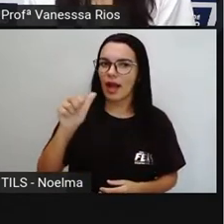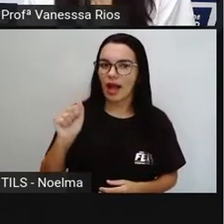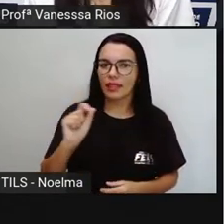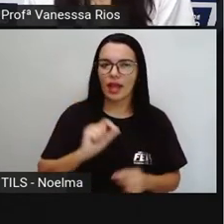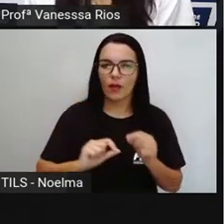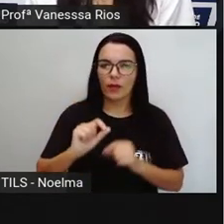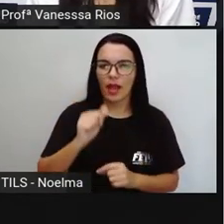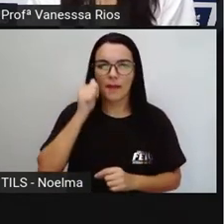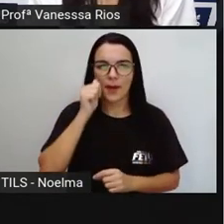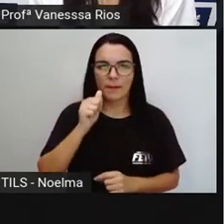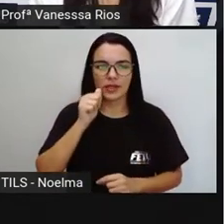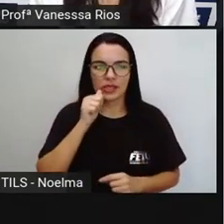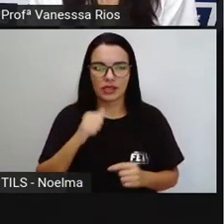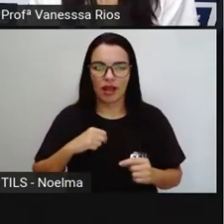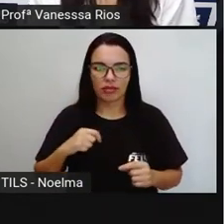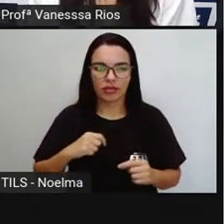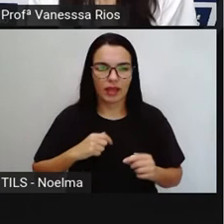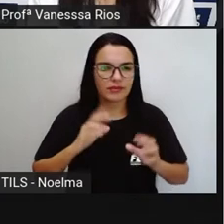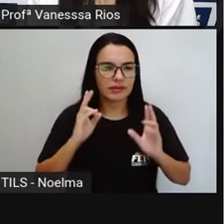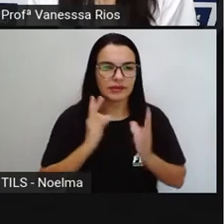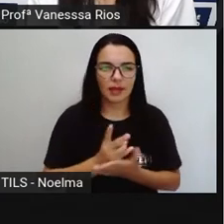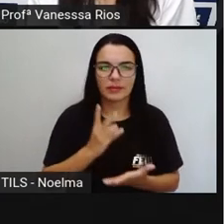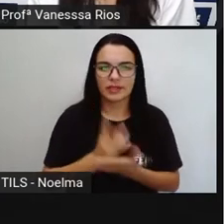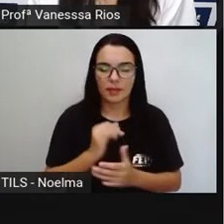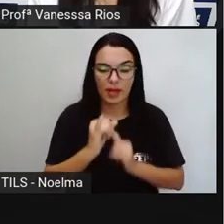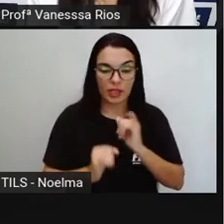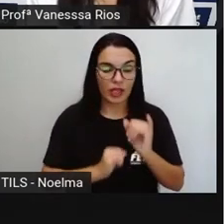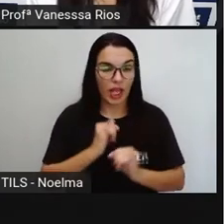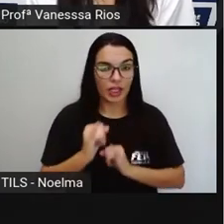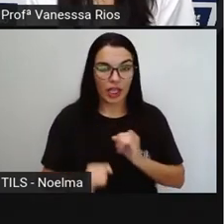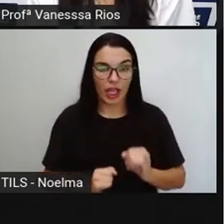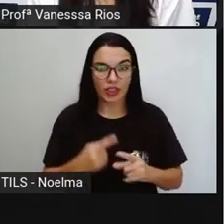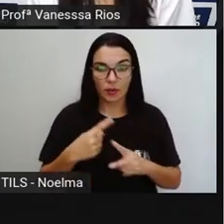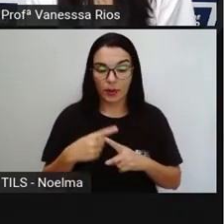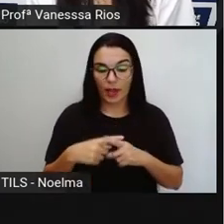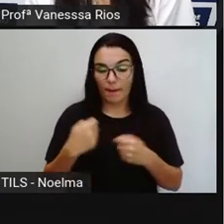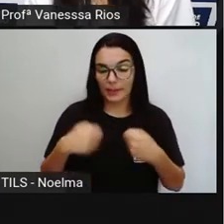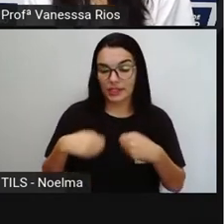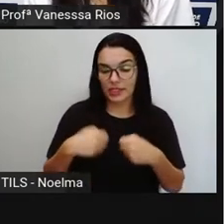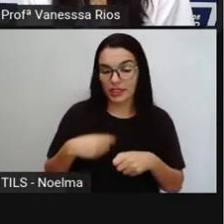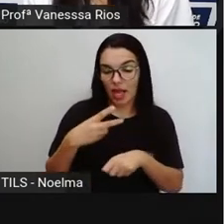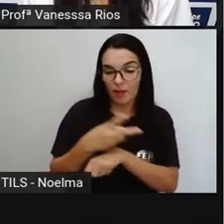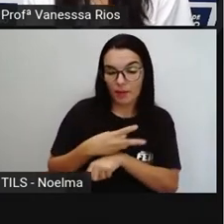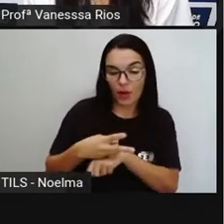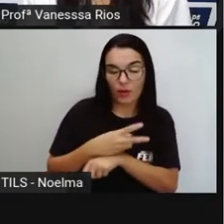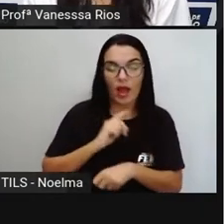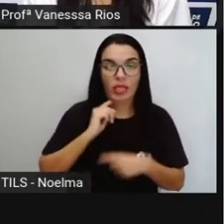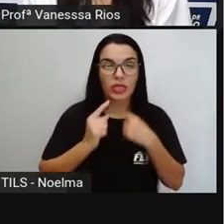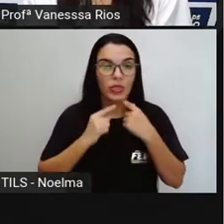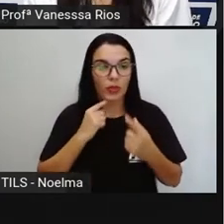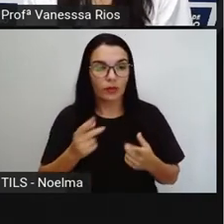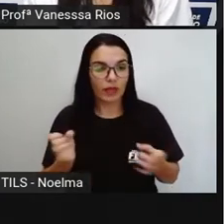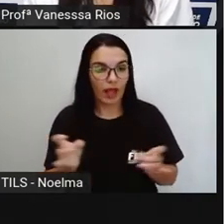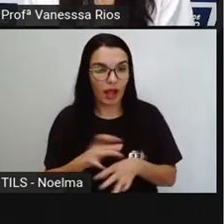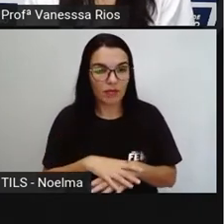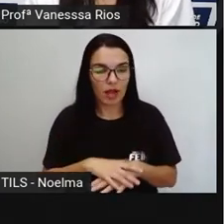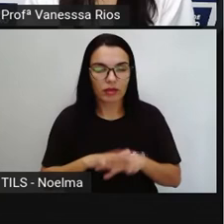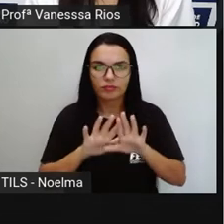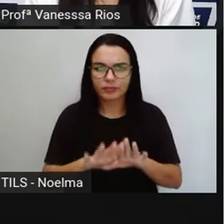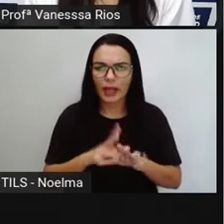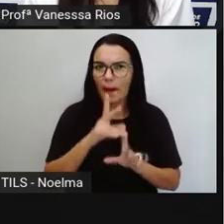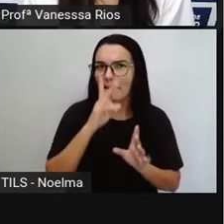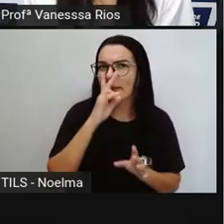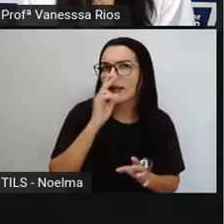conectada, usa a internet para tirar todas as suas dúvidas. Até que um dia, tal qual Chapeuzinho